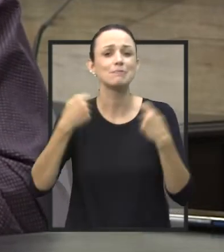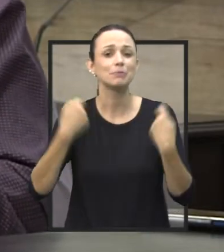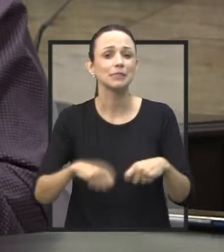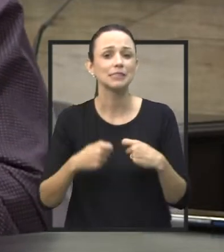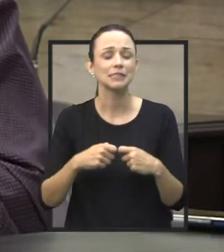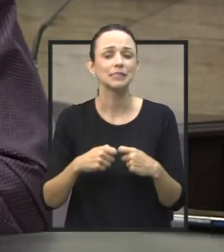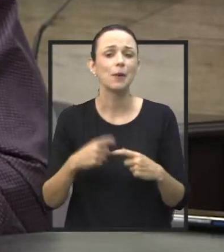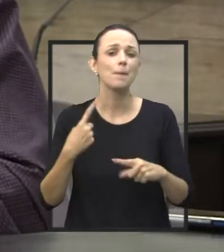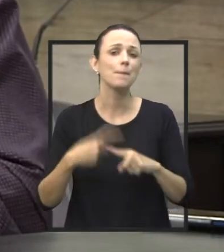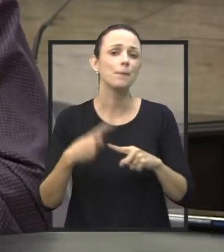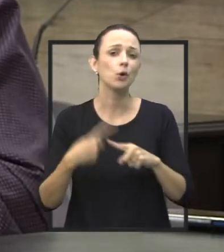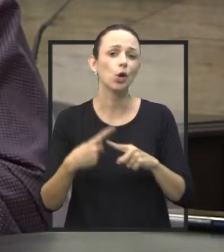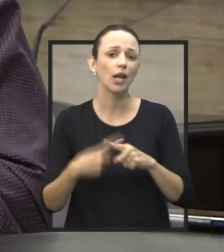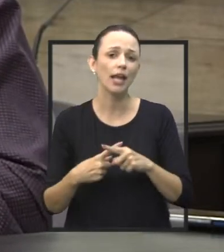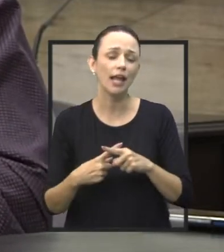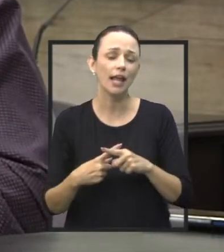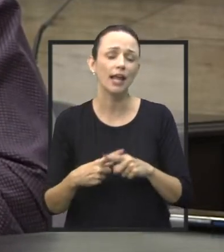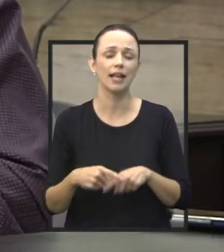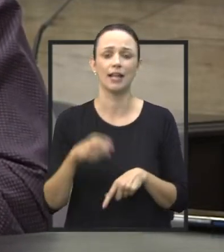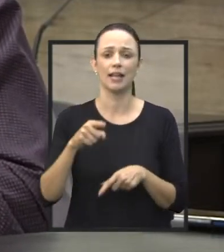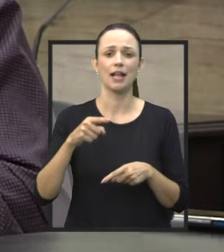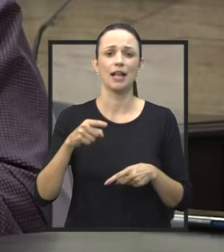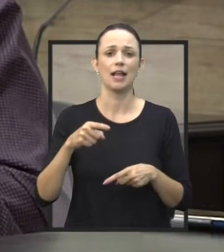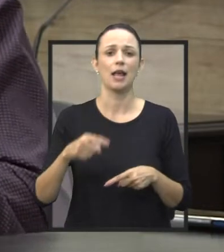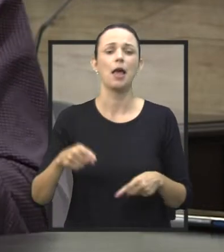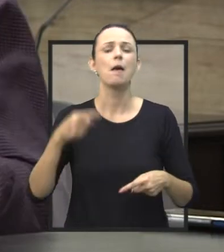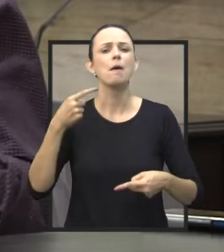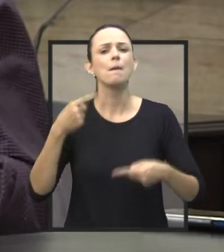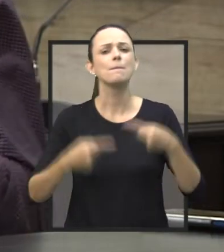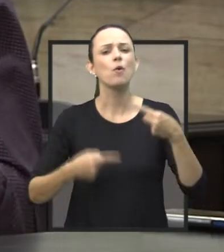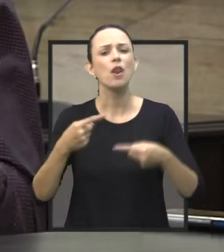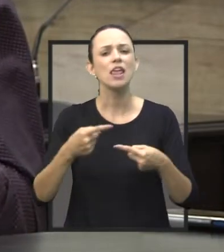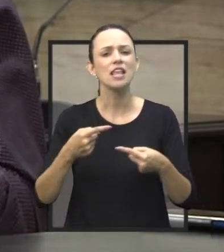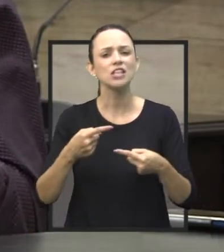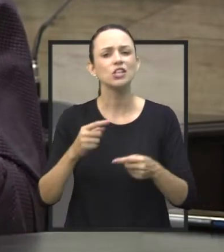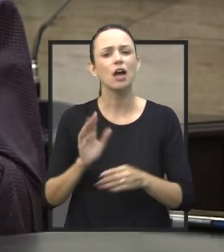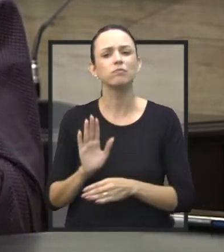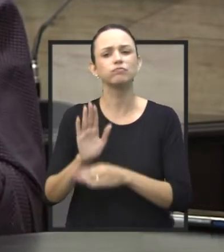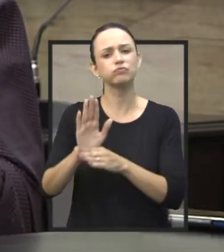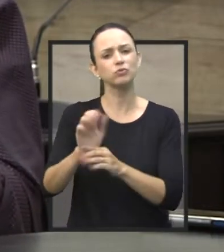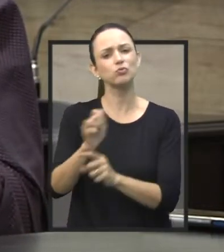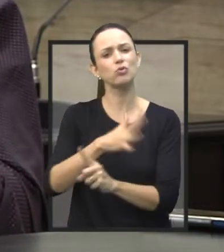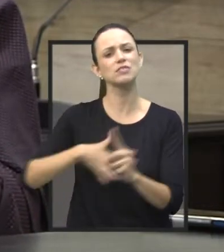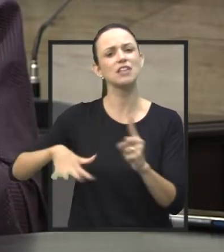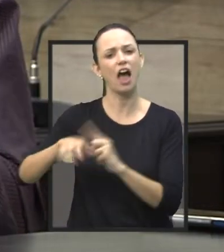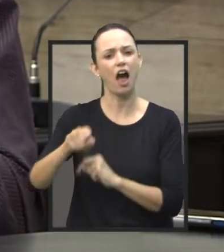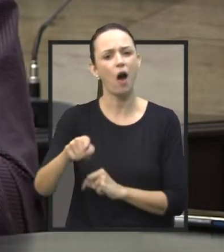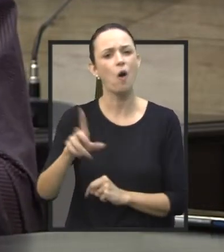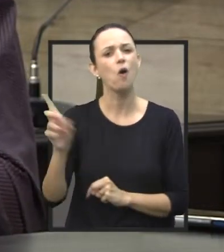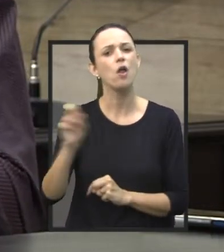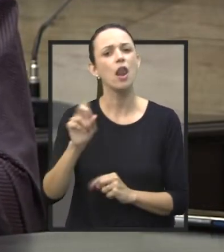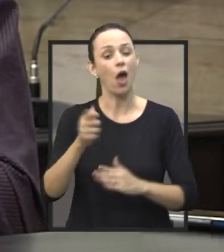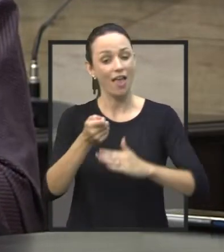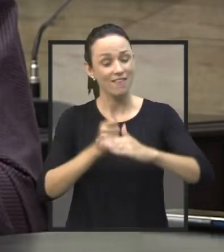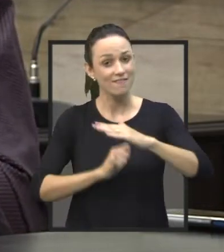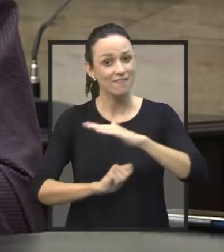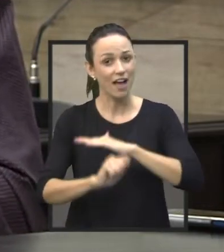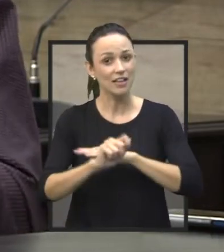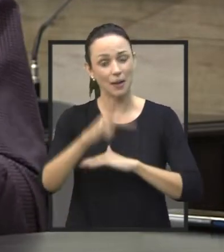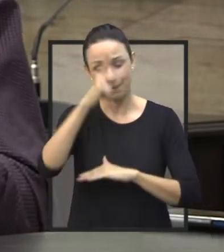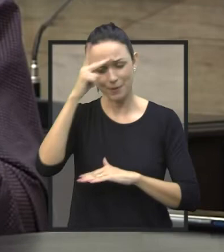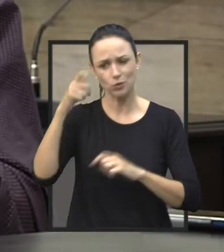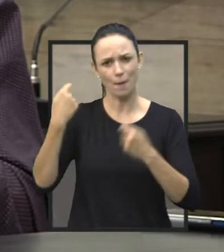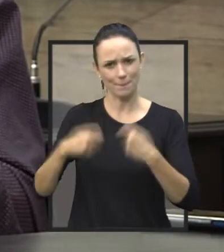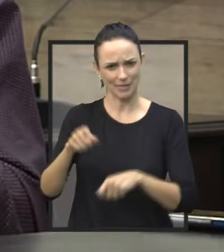política de promoção social não investe para que essas pessoas que precisam disso,